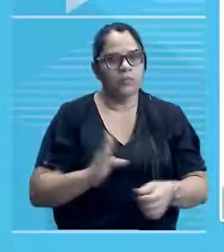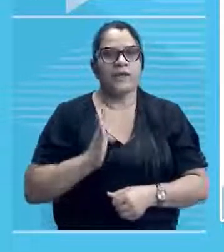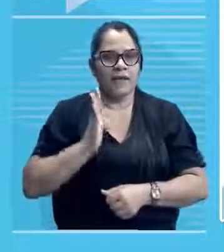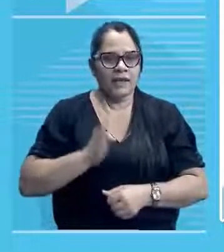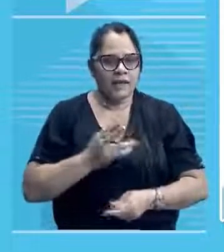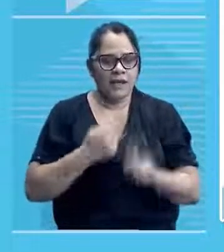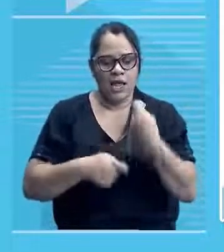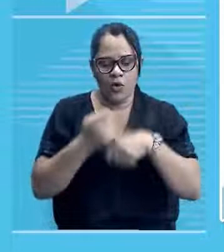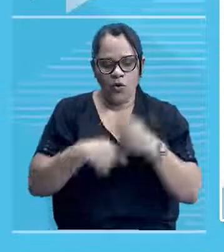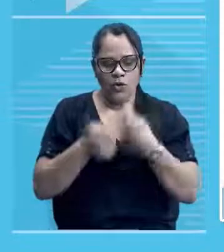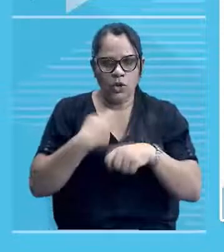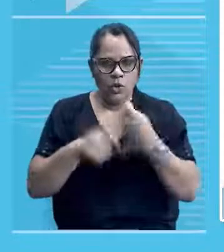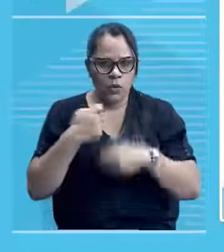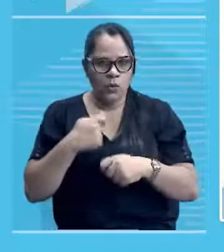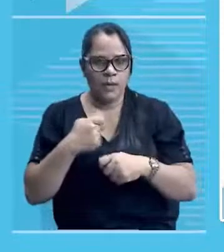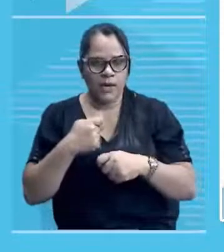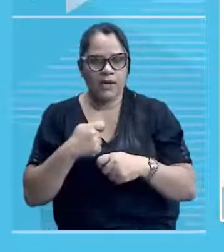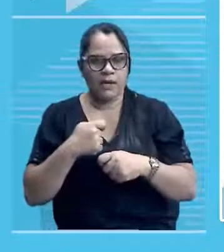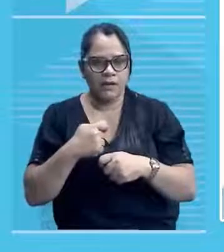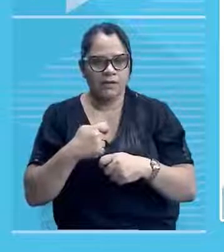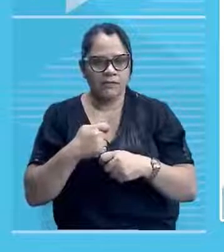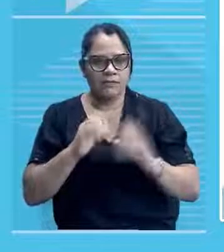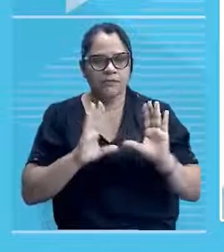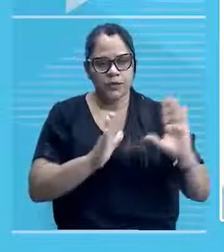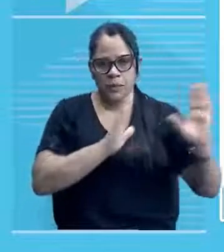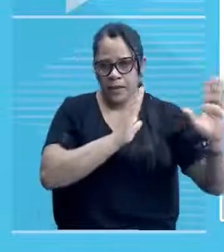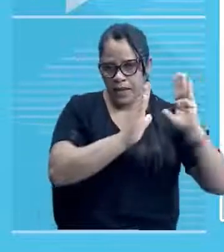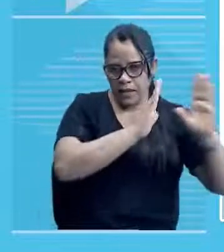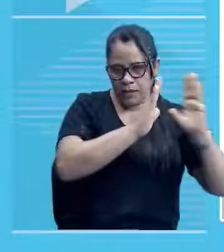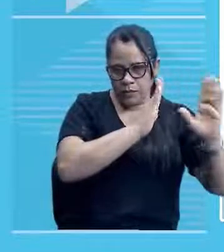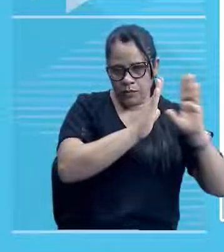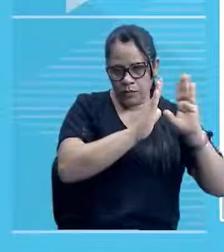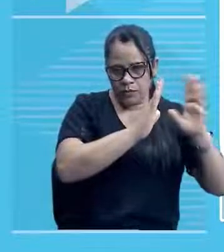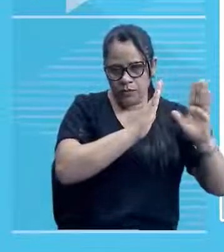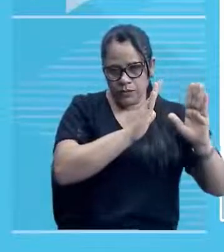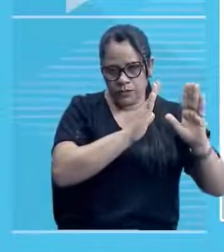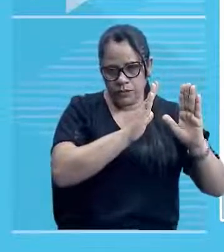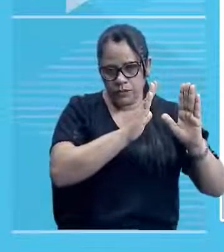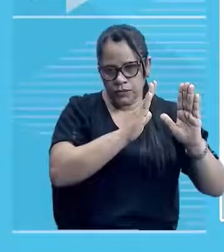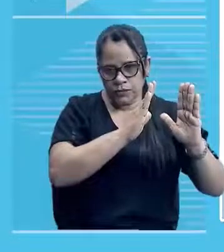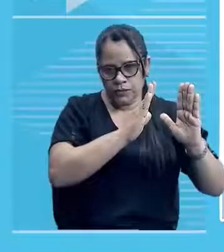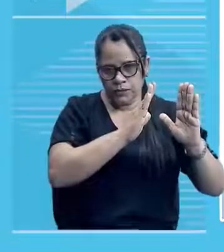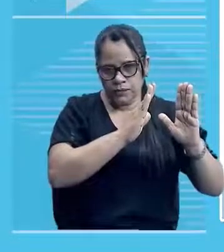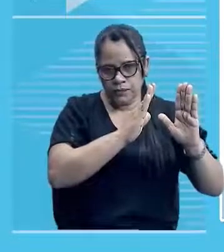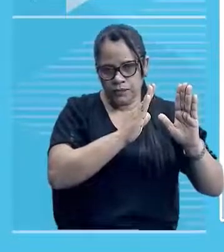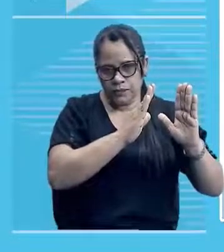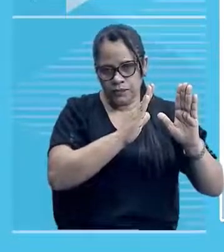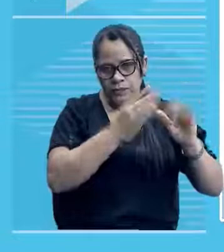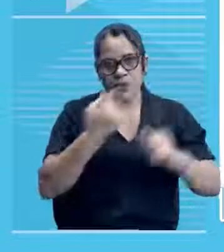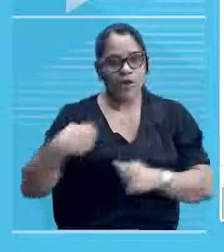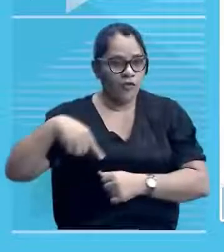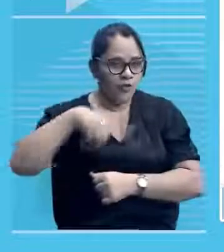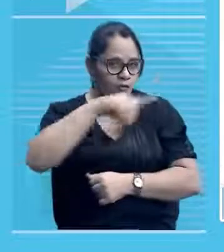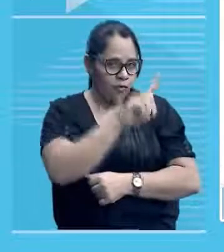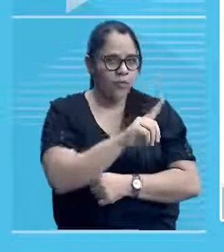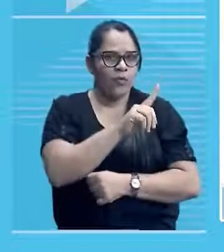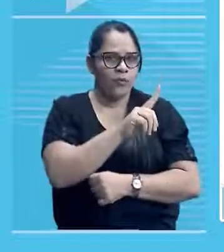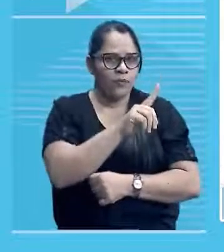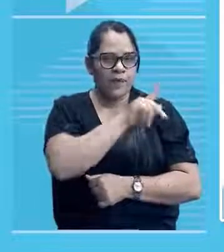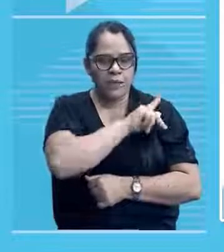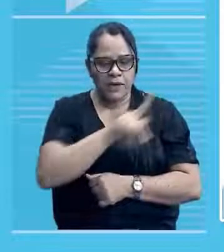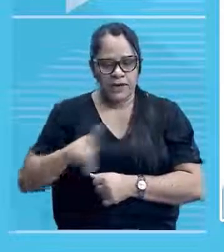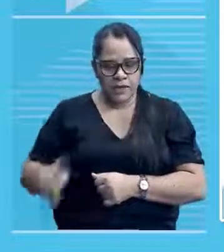Essas senhoras da elite econômica da época, né? Se dirigiram até o presidente da província, né?